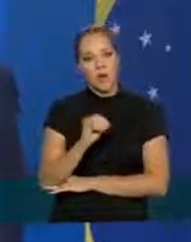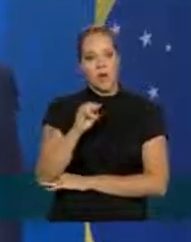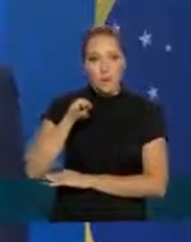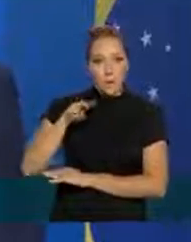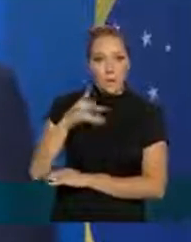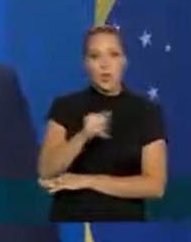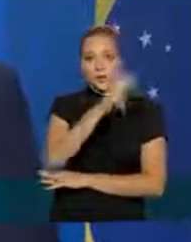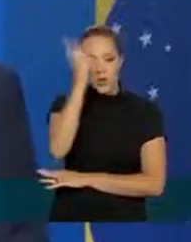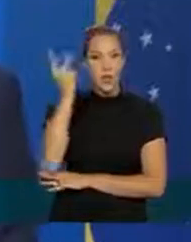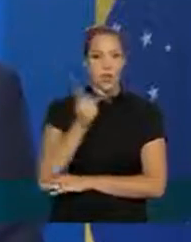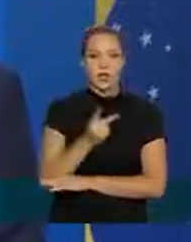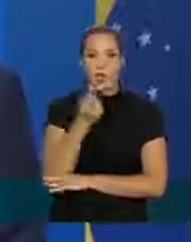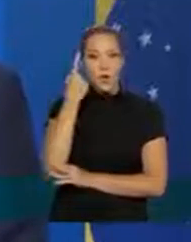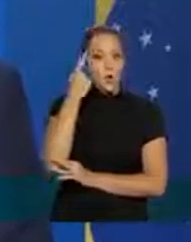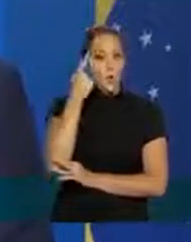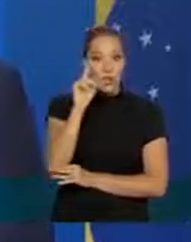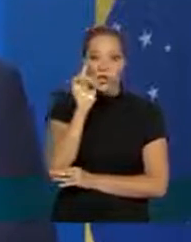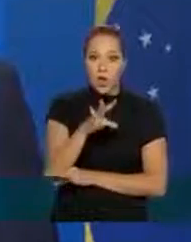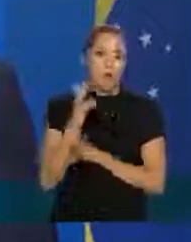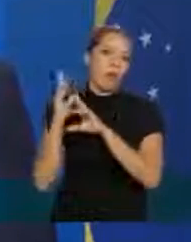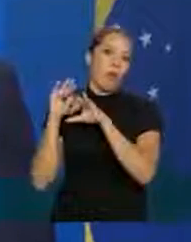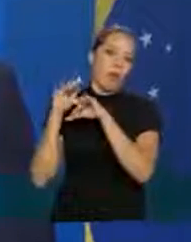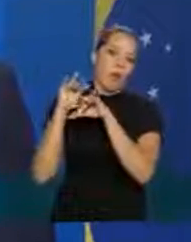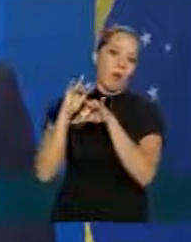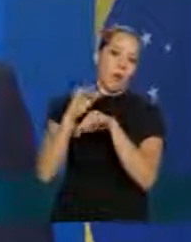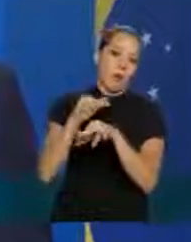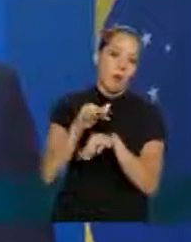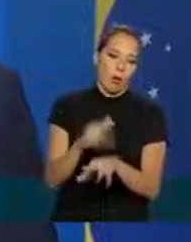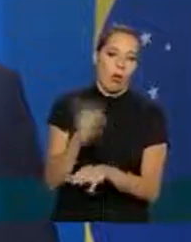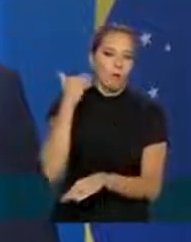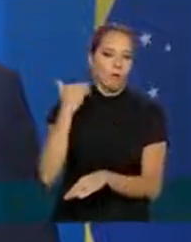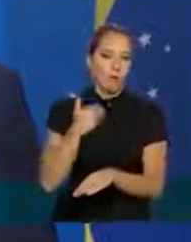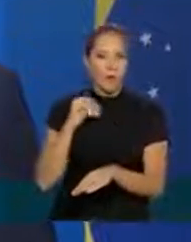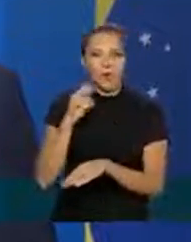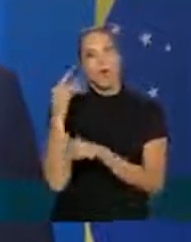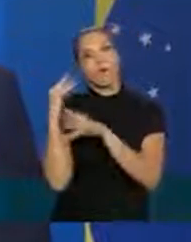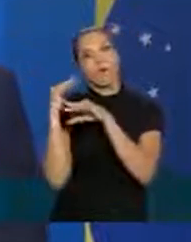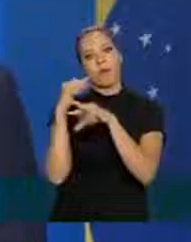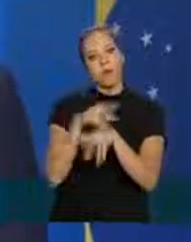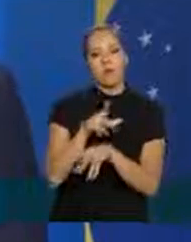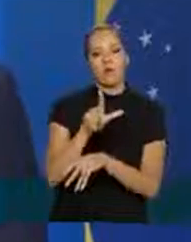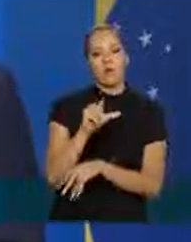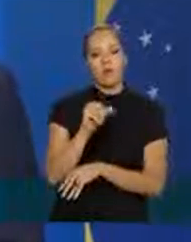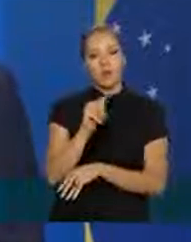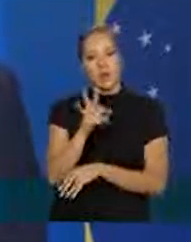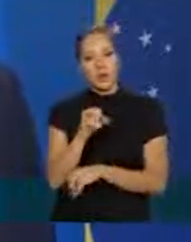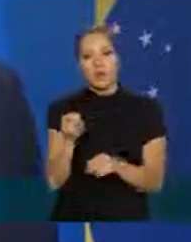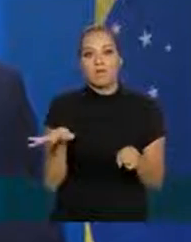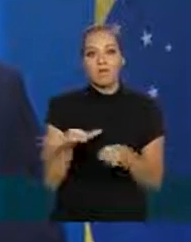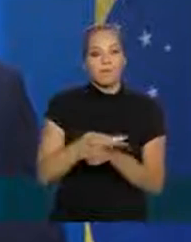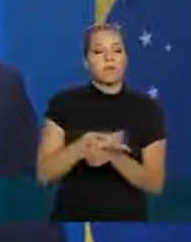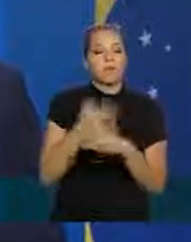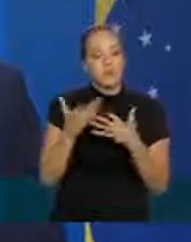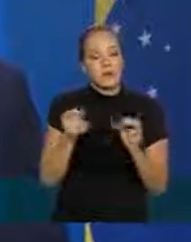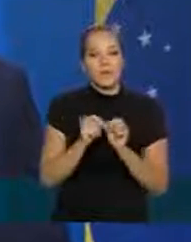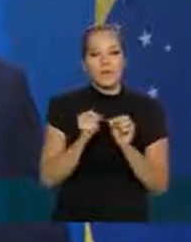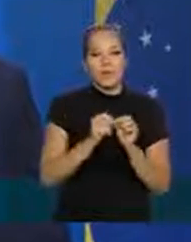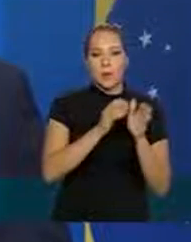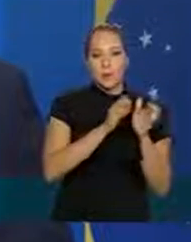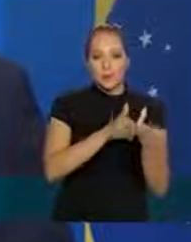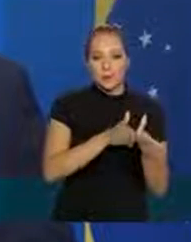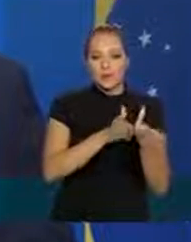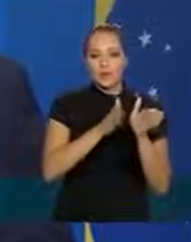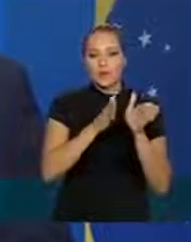vão no mesmo dia na mesma hora numa agência ou numa lotérica então provavelmente faremos esse escalonamento